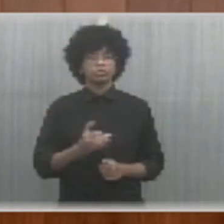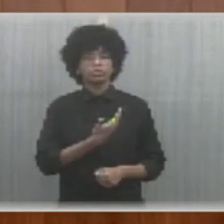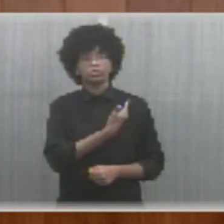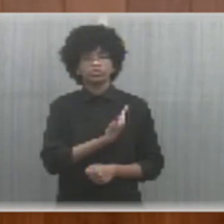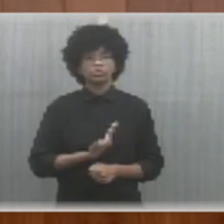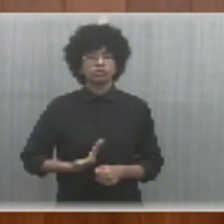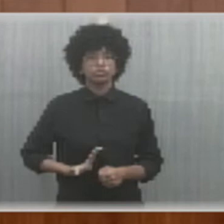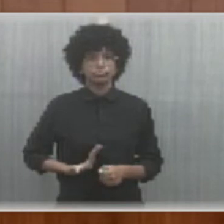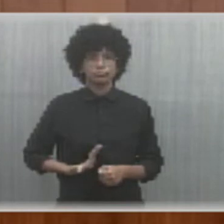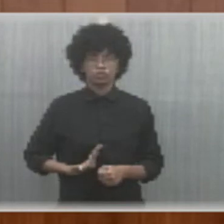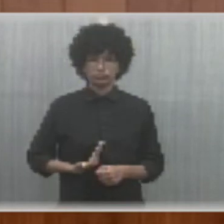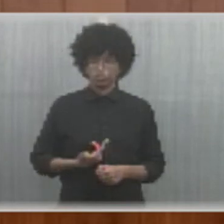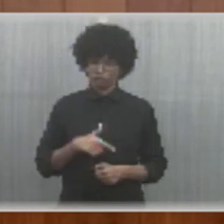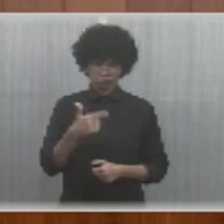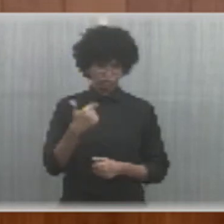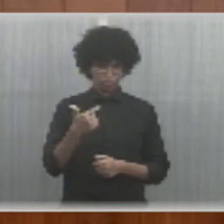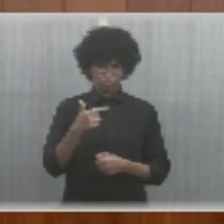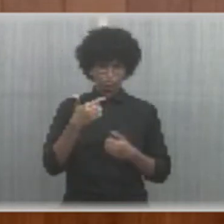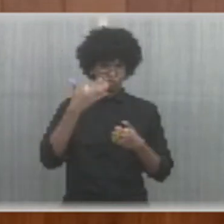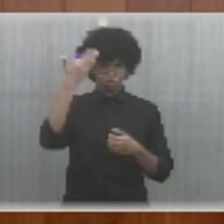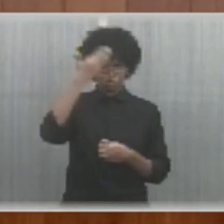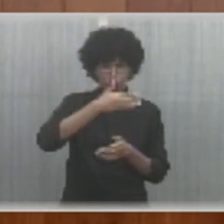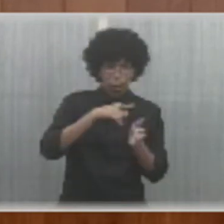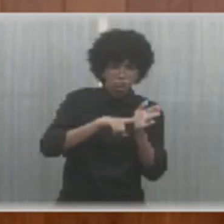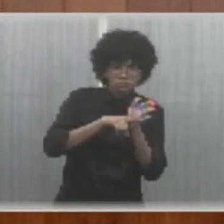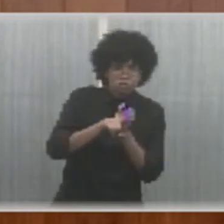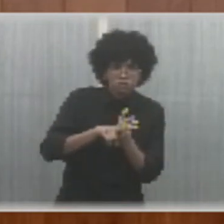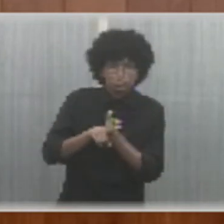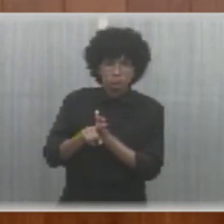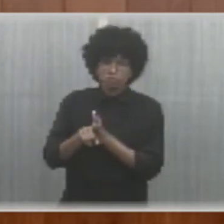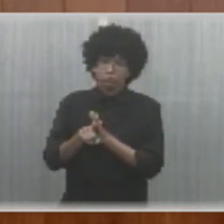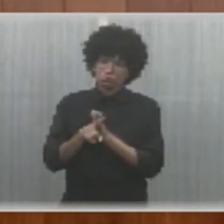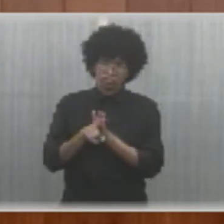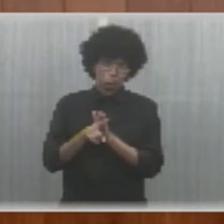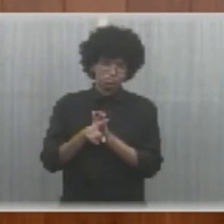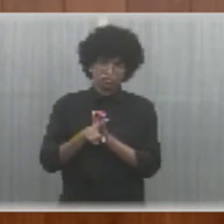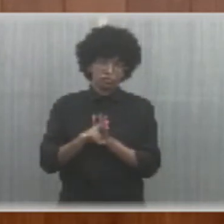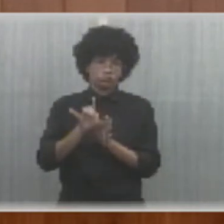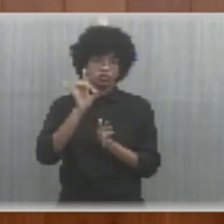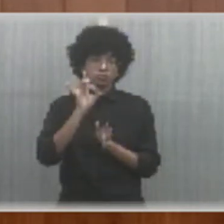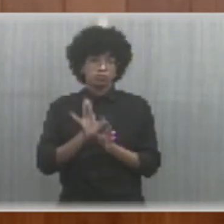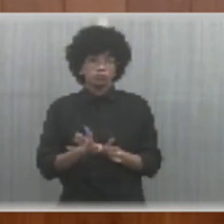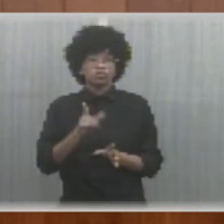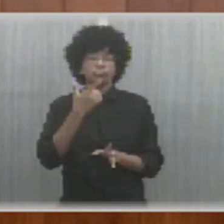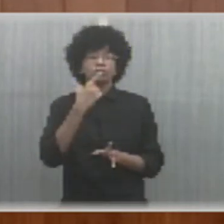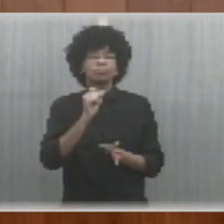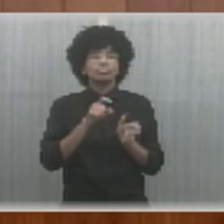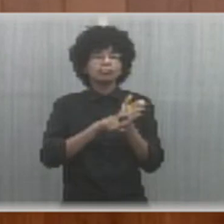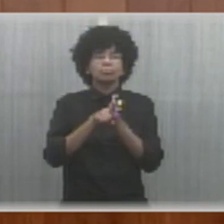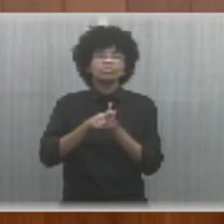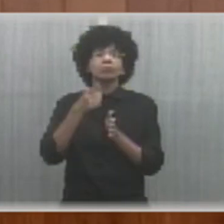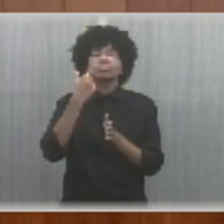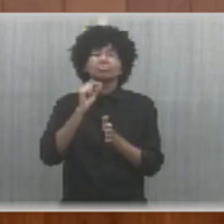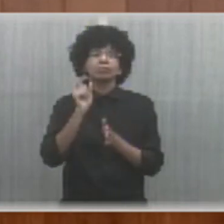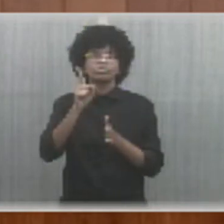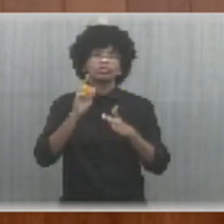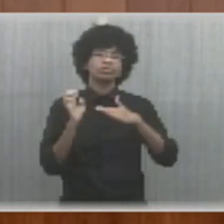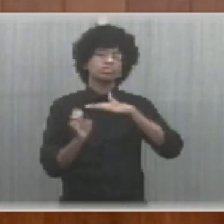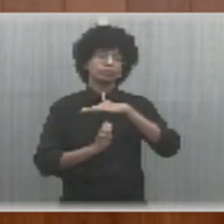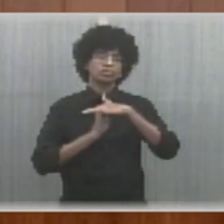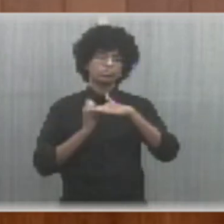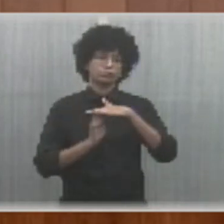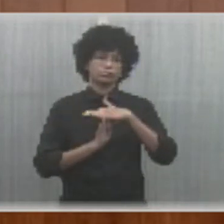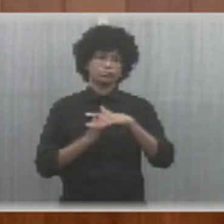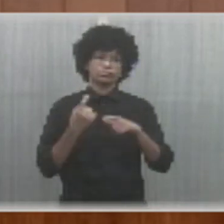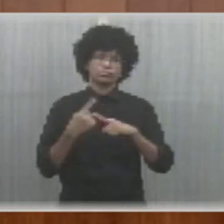está sendo investigado, que só quem está sendo investigado são as empresas. Deputado Luiz Sobrando, eu